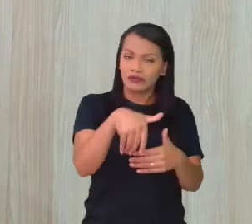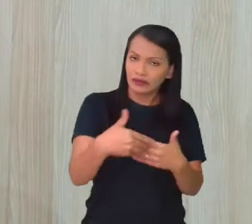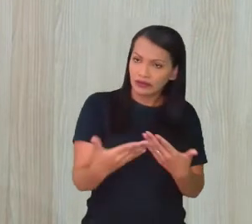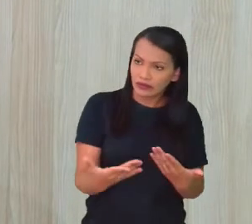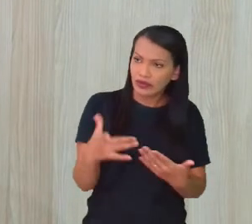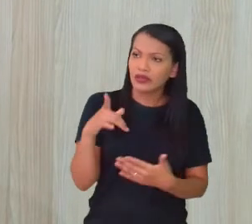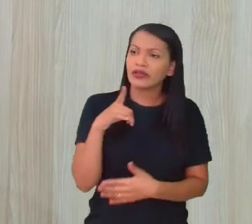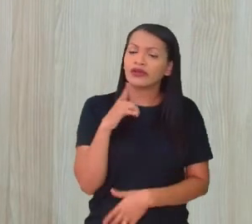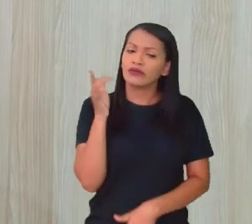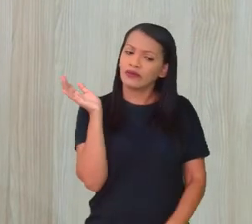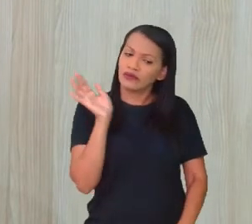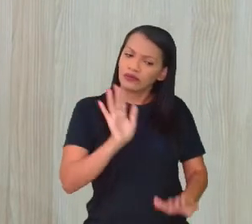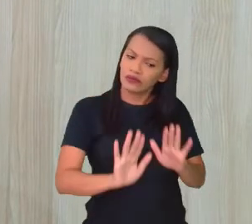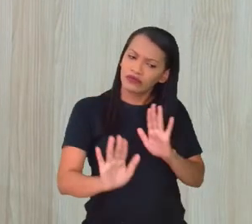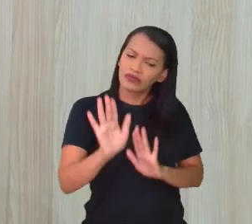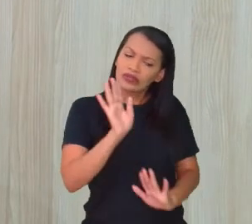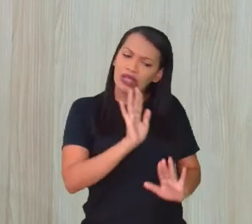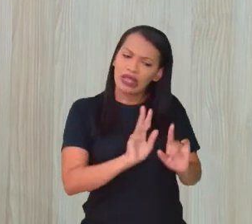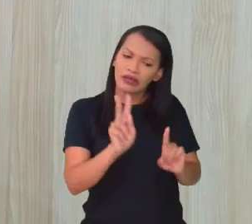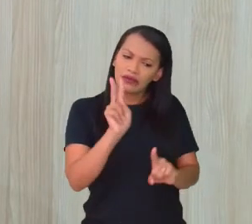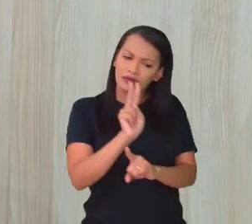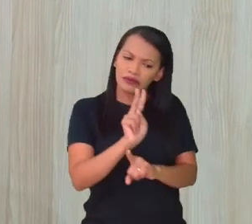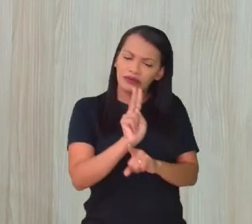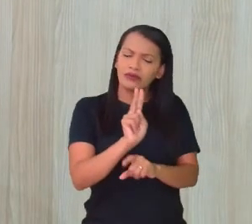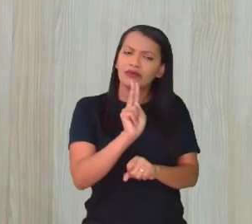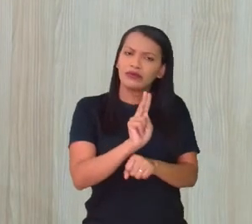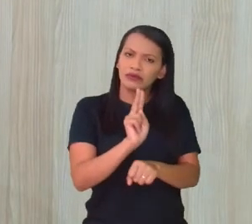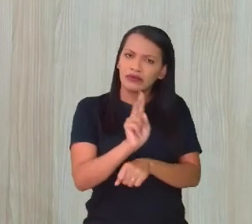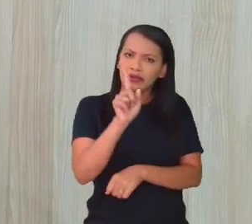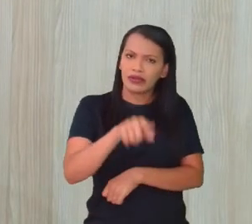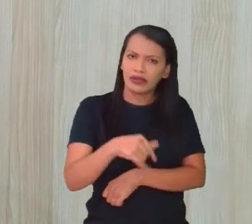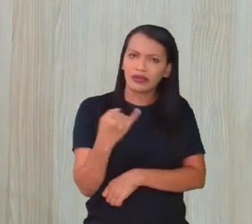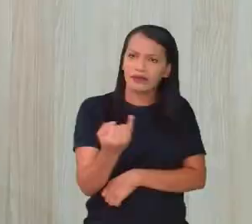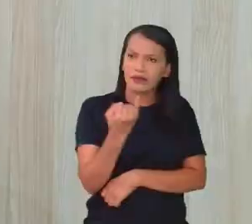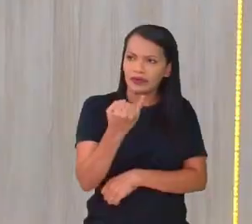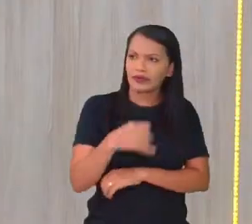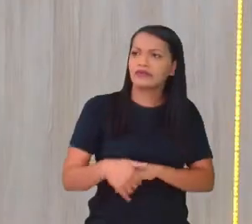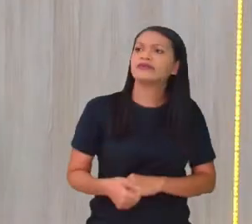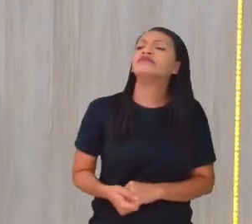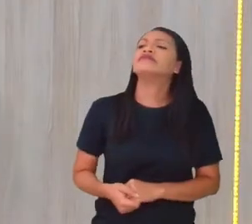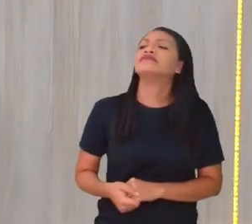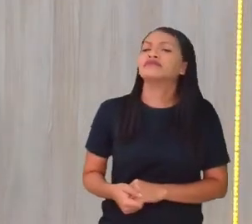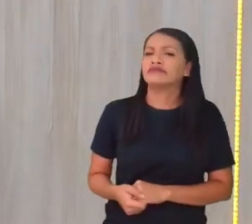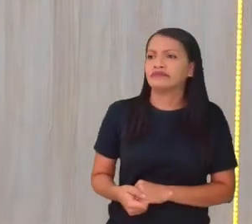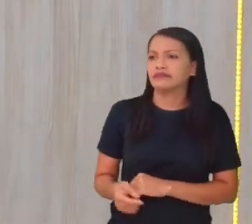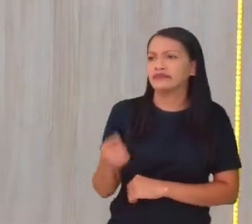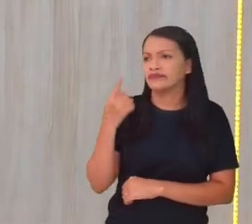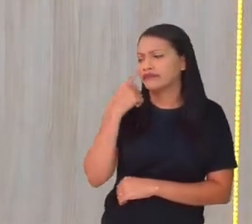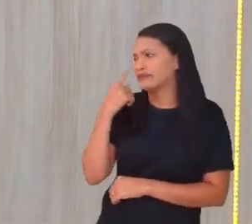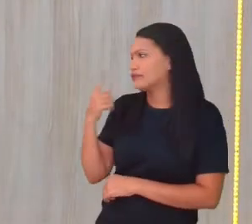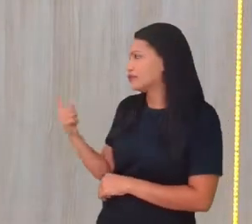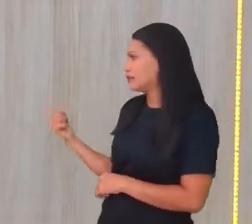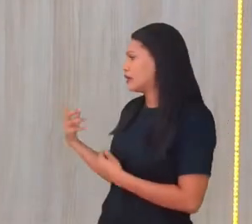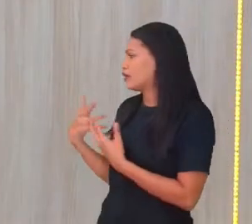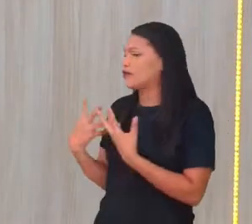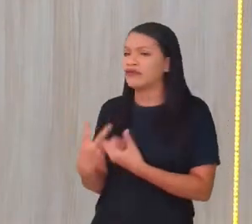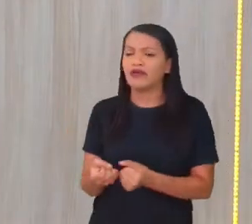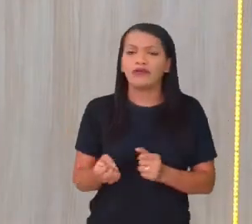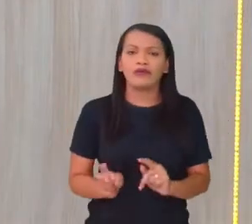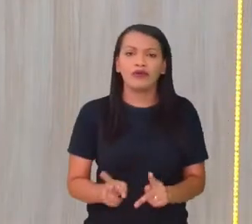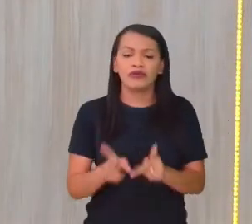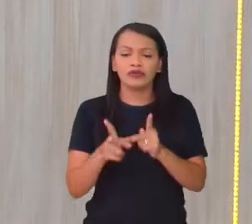aí, a gente ter cuidado com ele é fundamental, não é mesmo, professor Gilson? Exatamente. E aí, a gente vai aqui continuando,